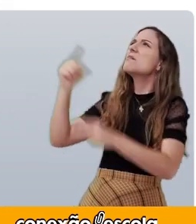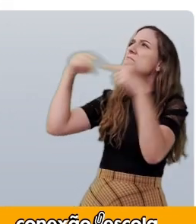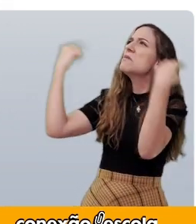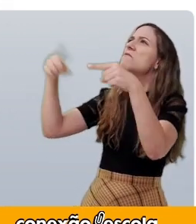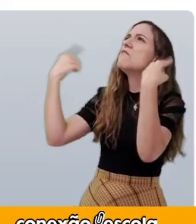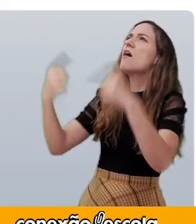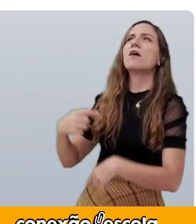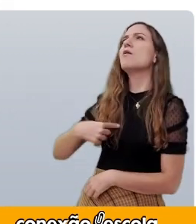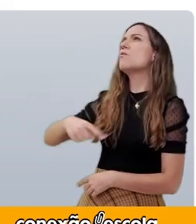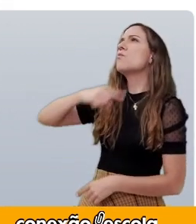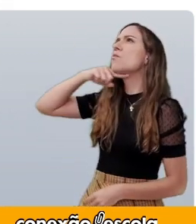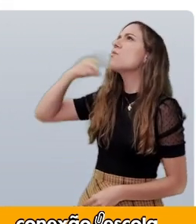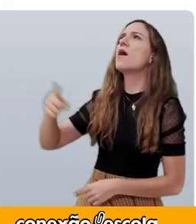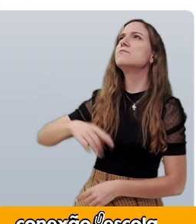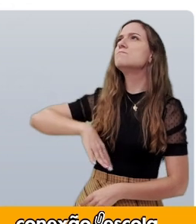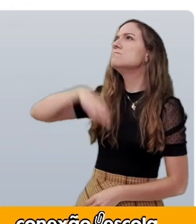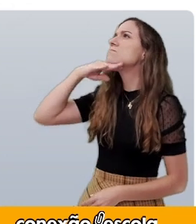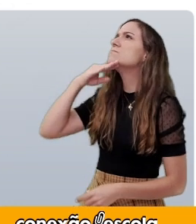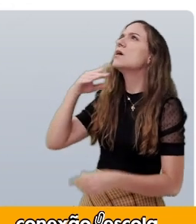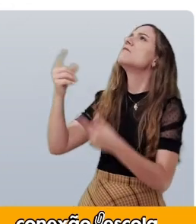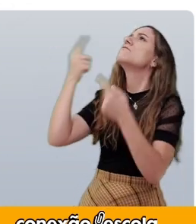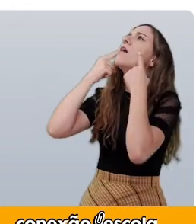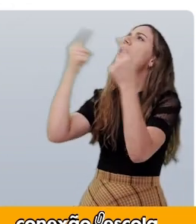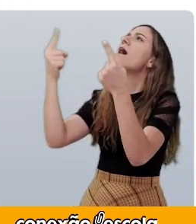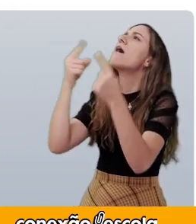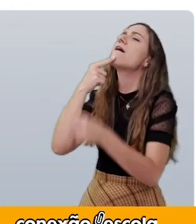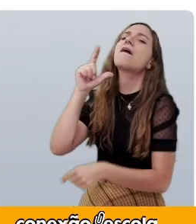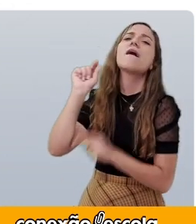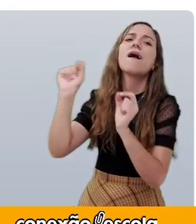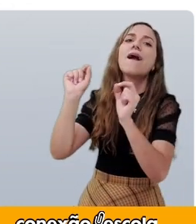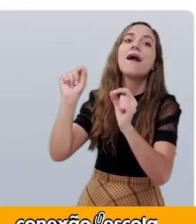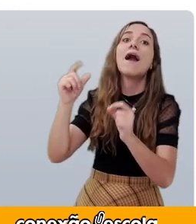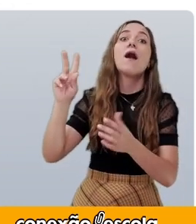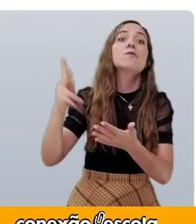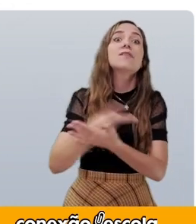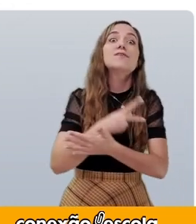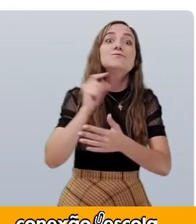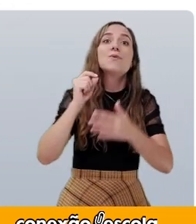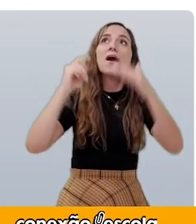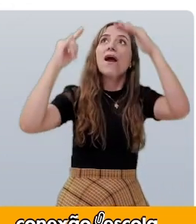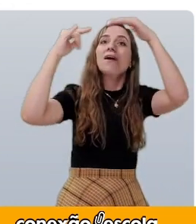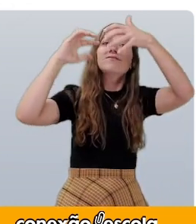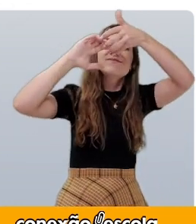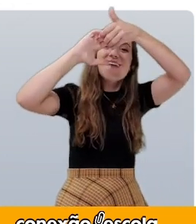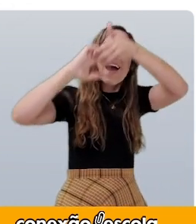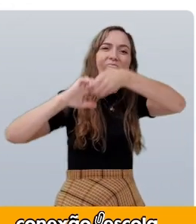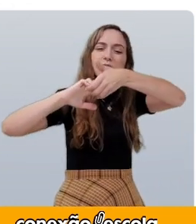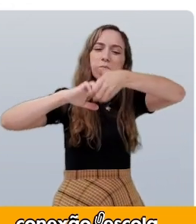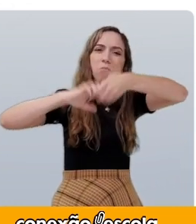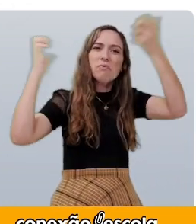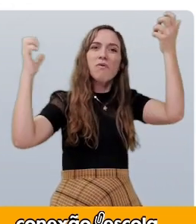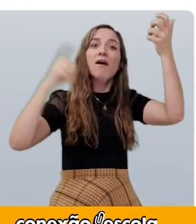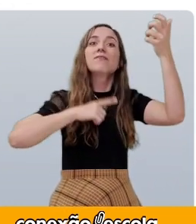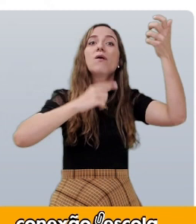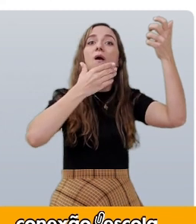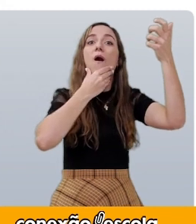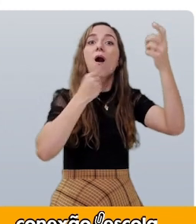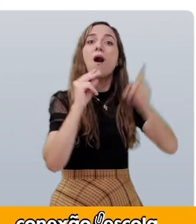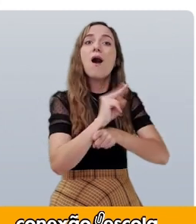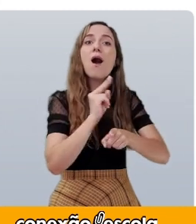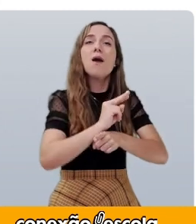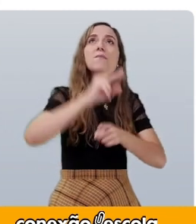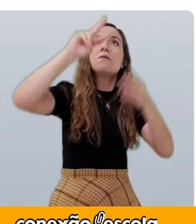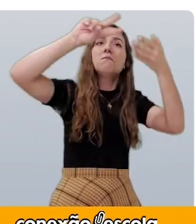história. E, para sua surpresa, quem despencou do forro do teto foi o caseiro,